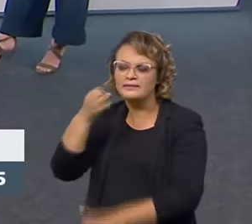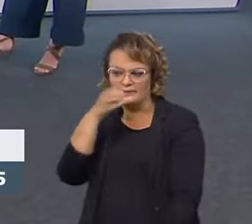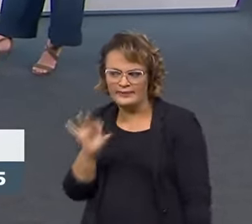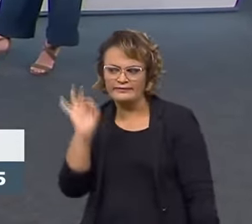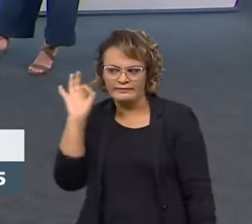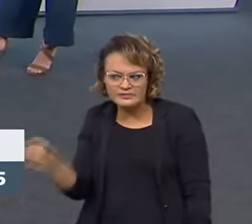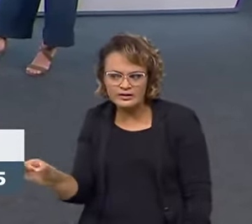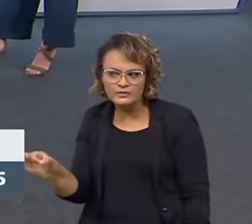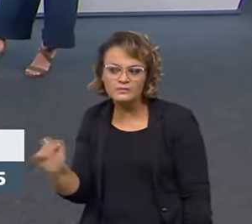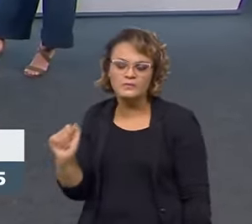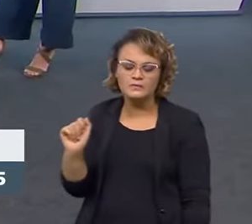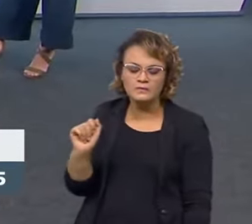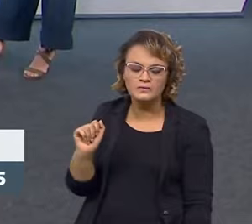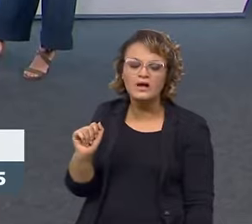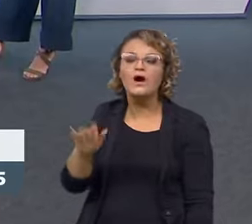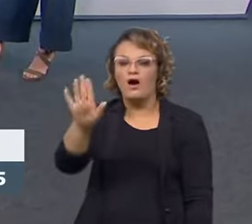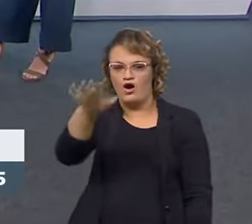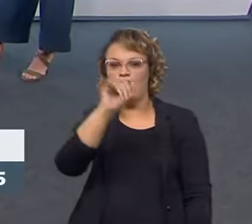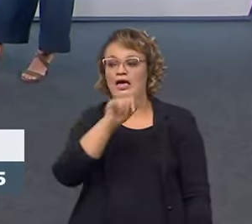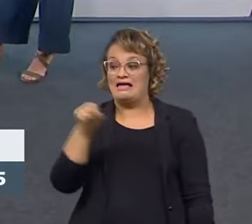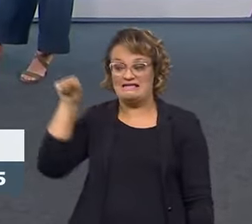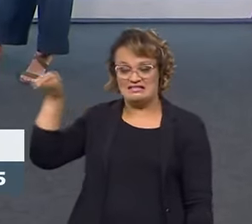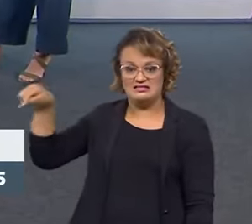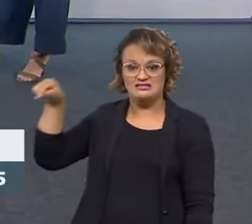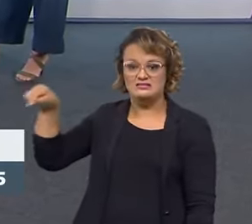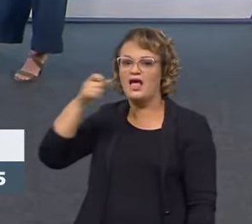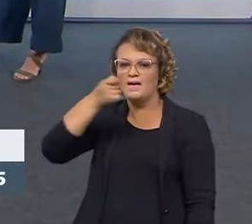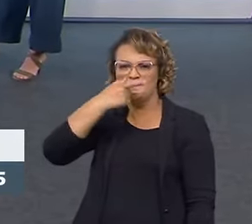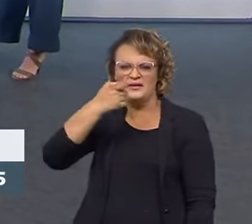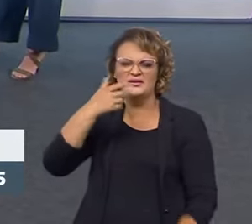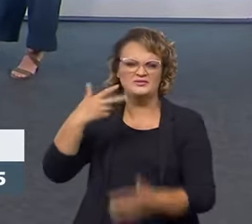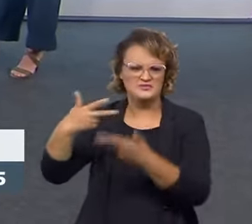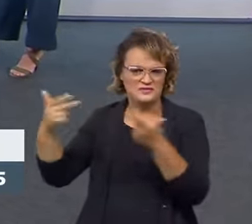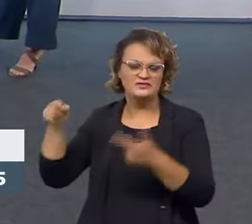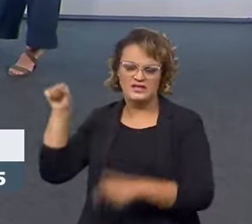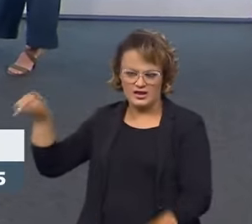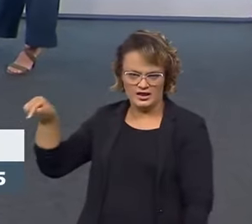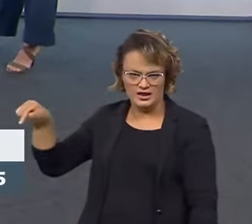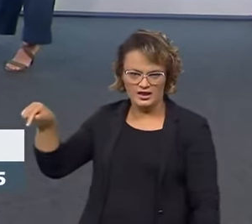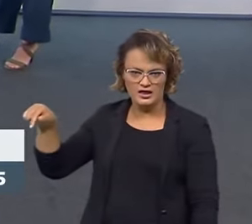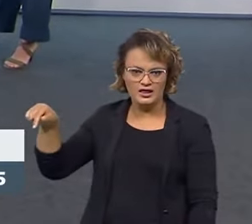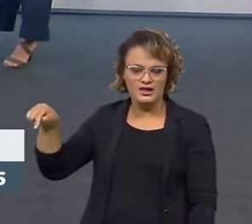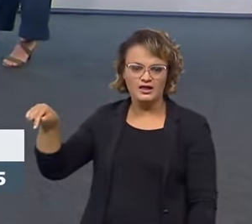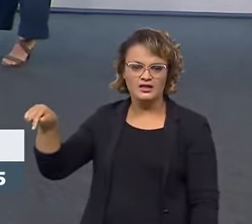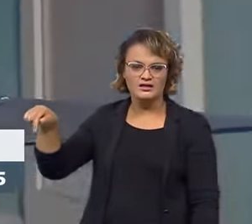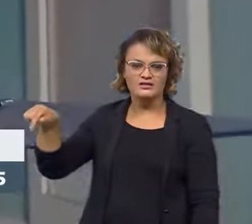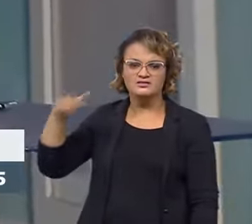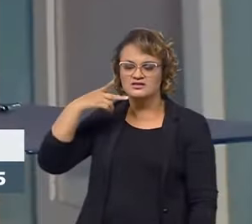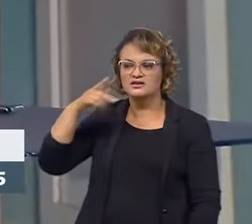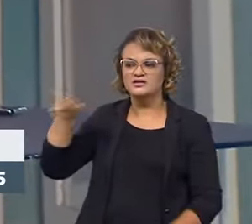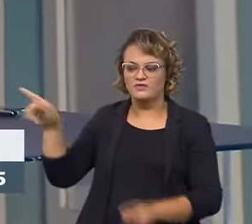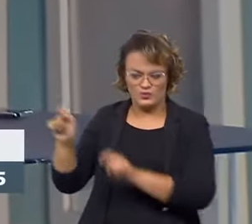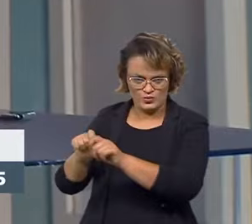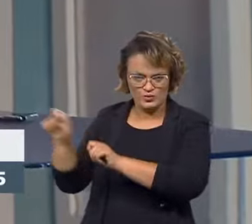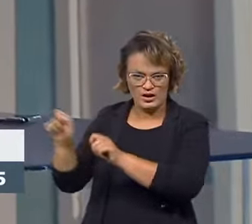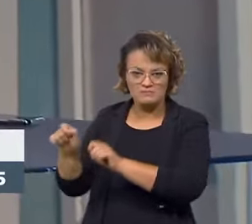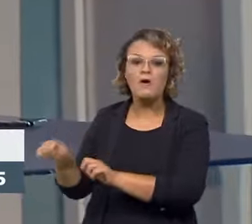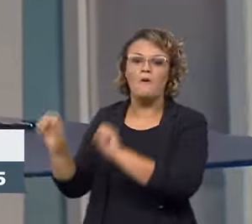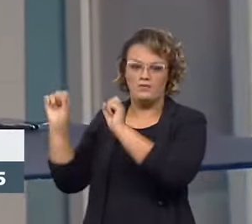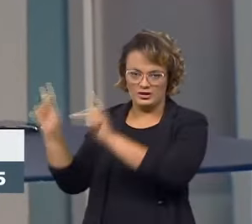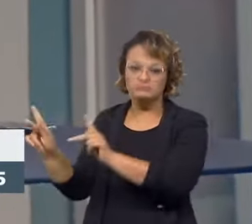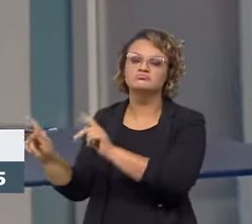conformidade, para poder dizer, Anvisa, olha, esse equipamento que você definiu, que tem que ser controlado, está